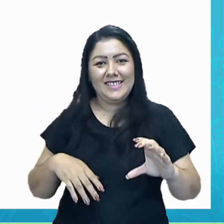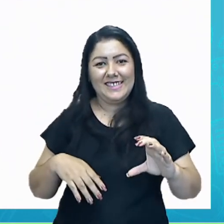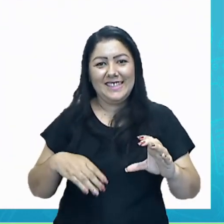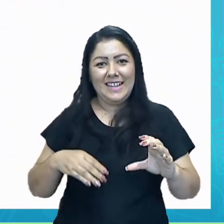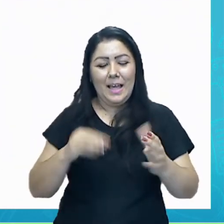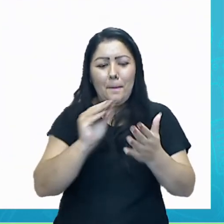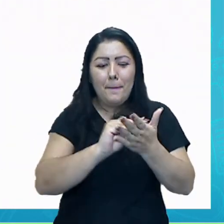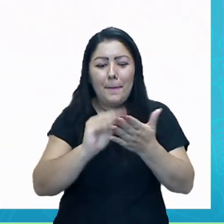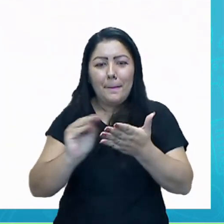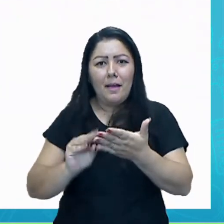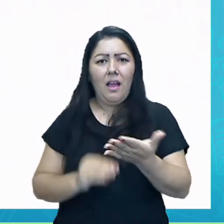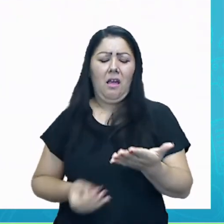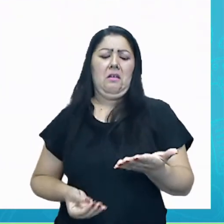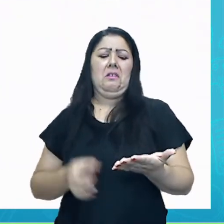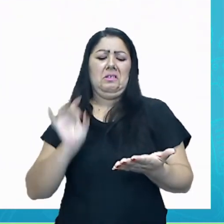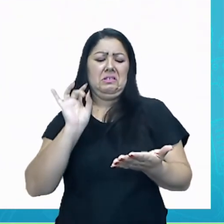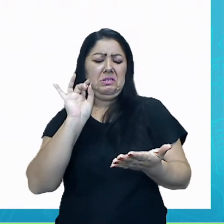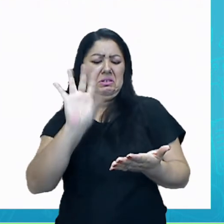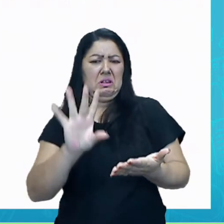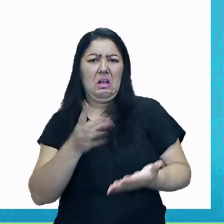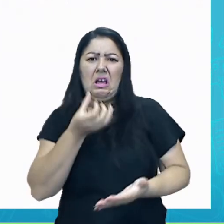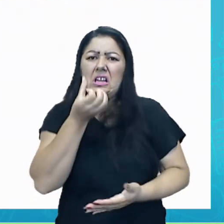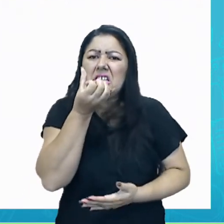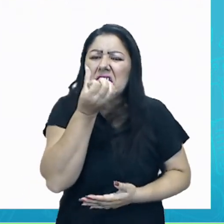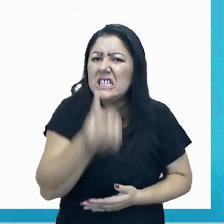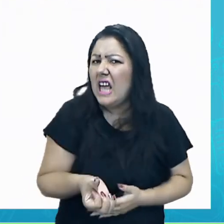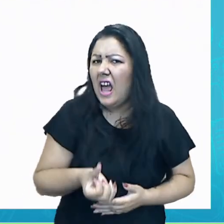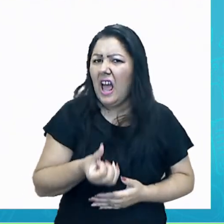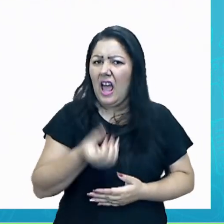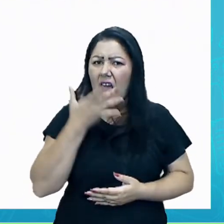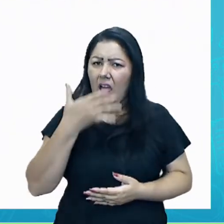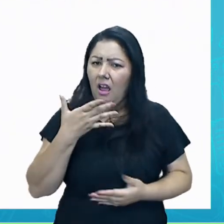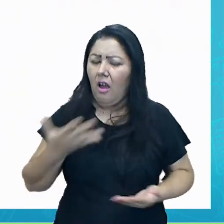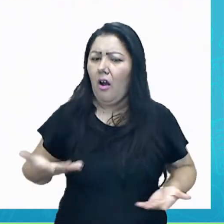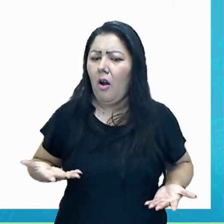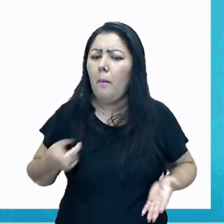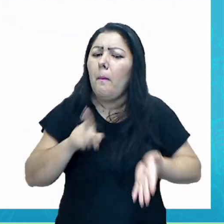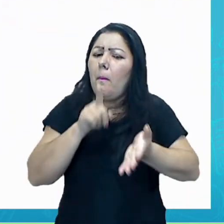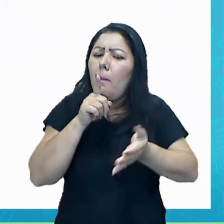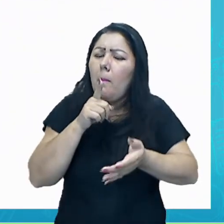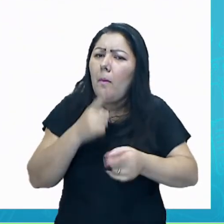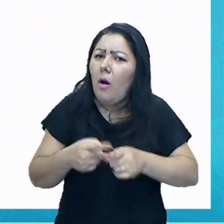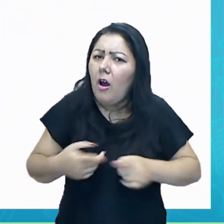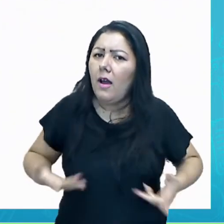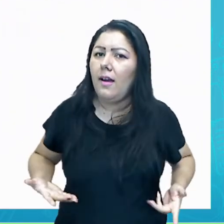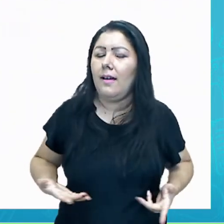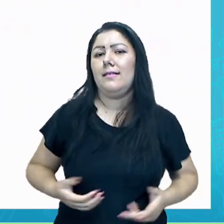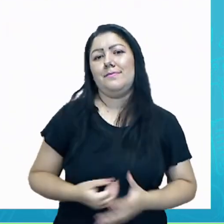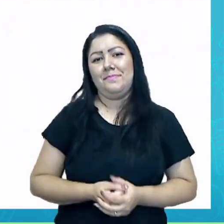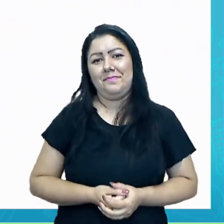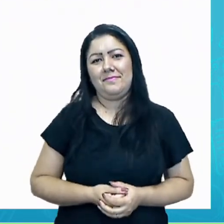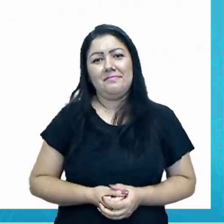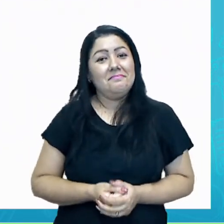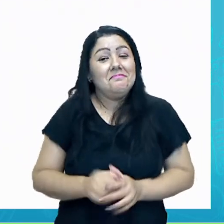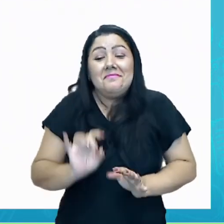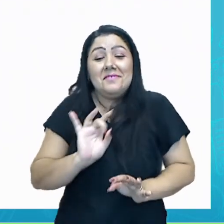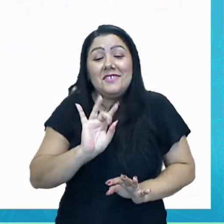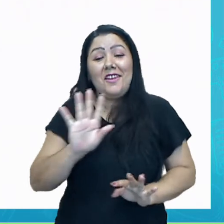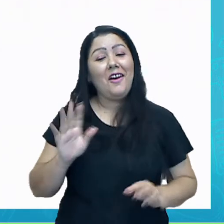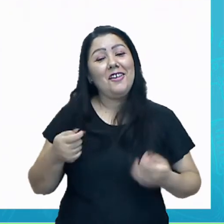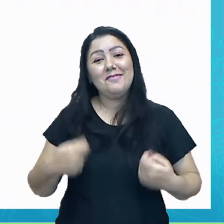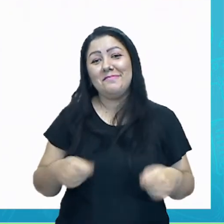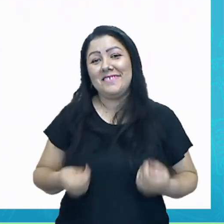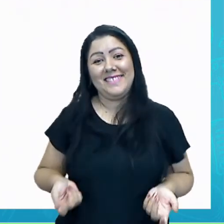por que só vieram seis cores? Por que a caixinha só vem seis cores? Porque é o que é necessário para a gente poder